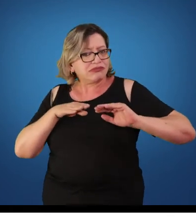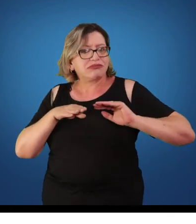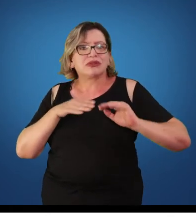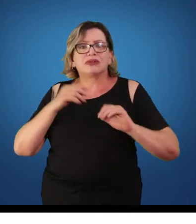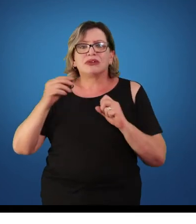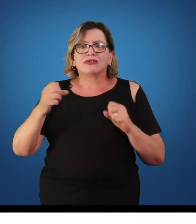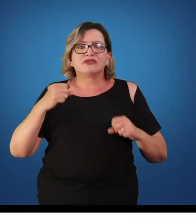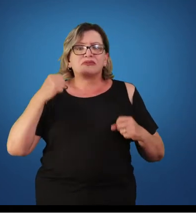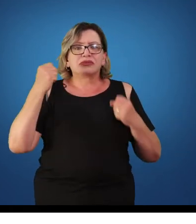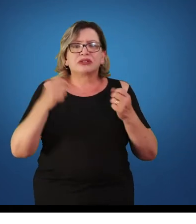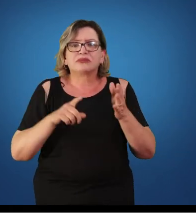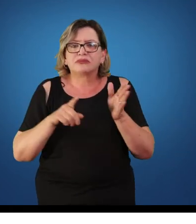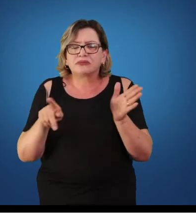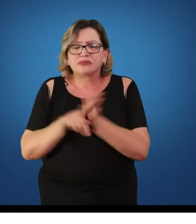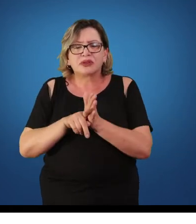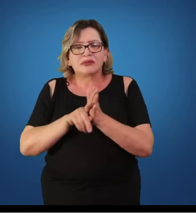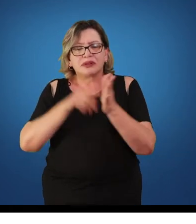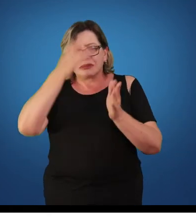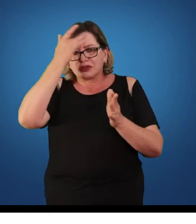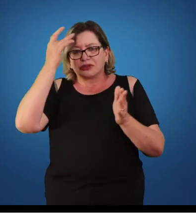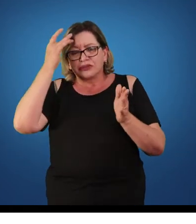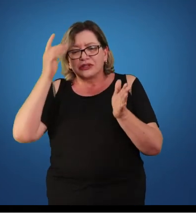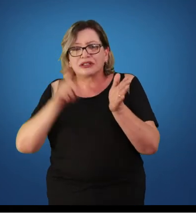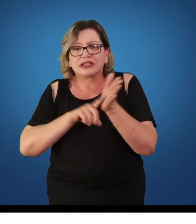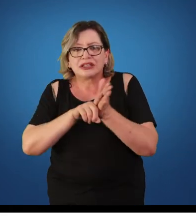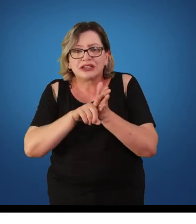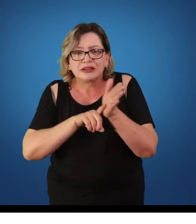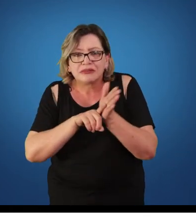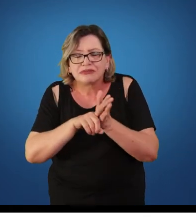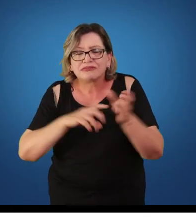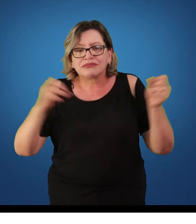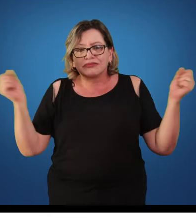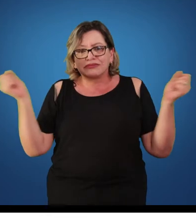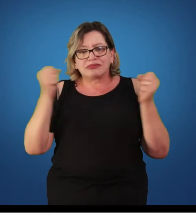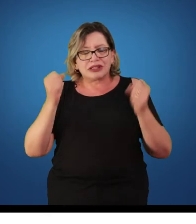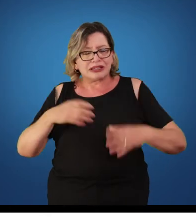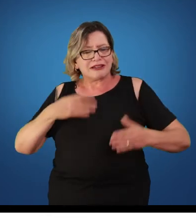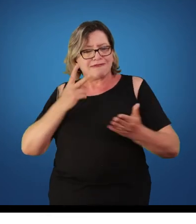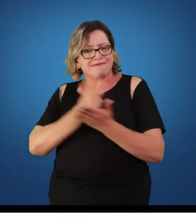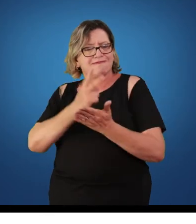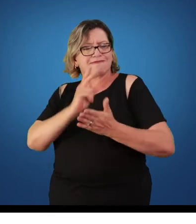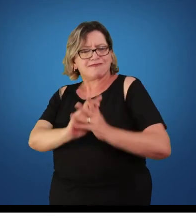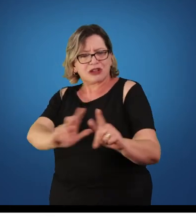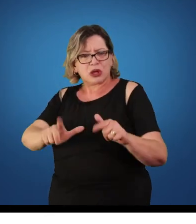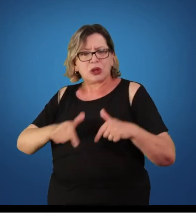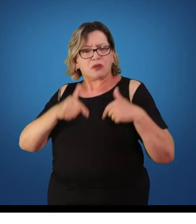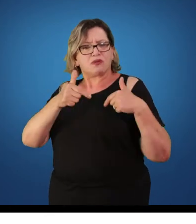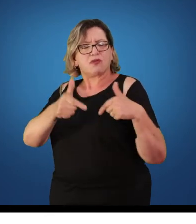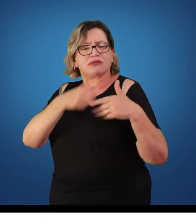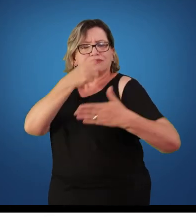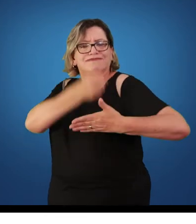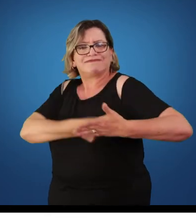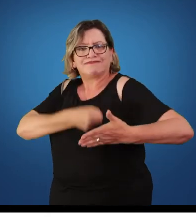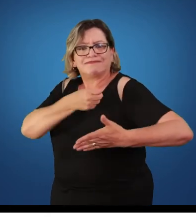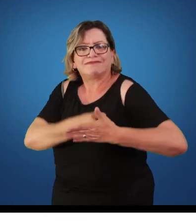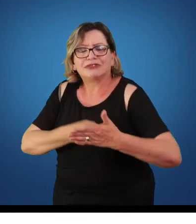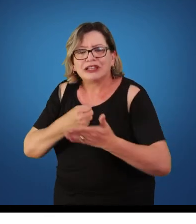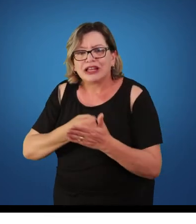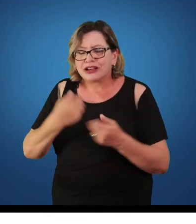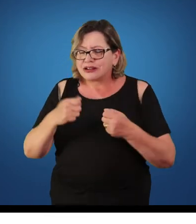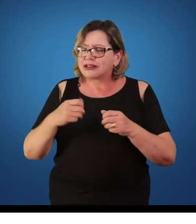pesquisadores da área, que defendiam e justificavam a presença da educação física na escola, em